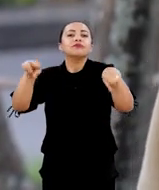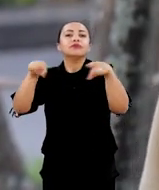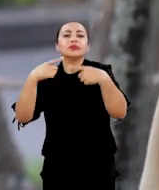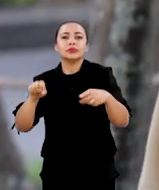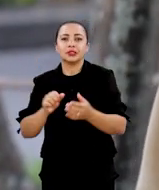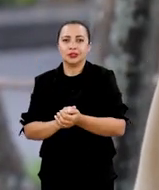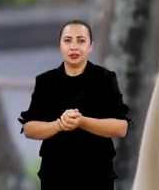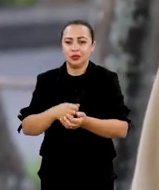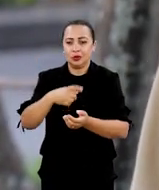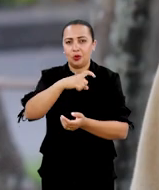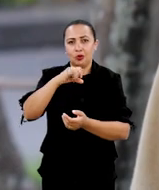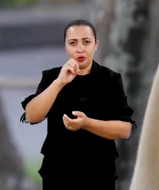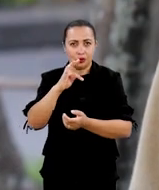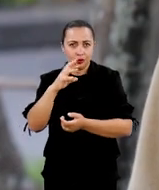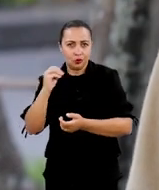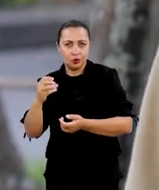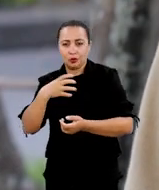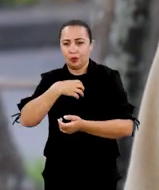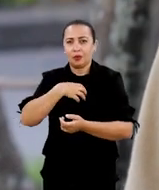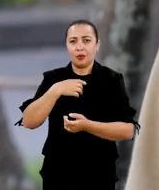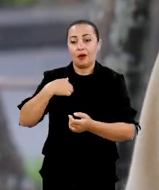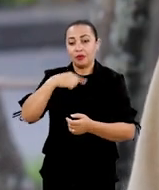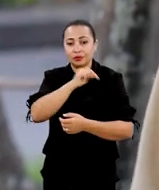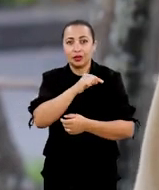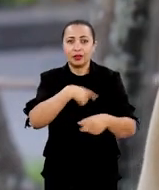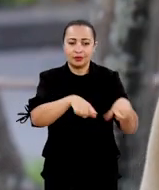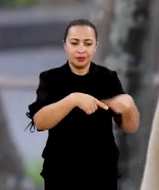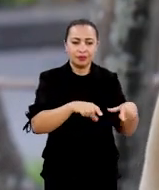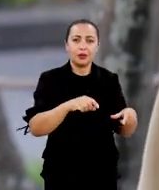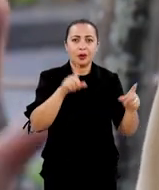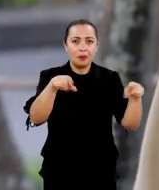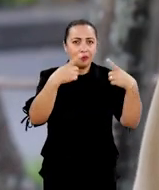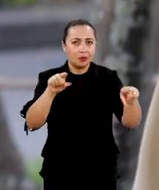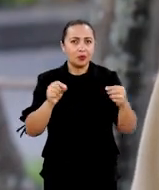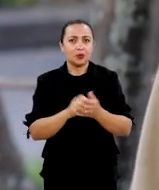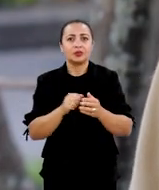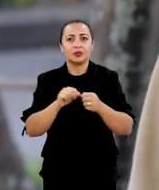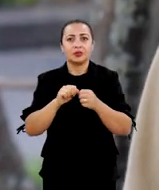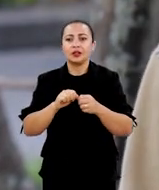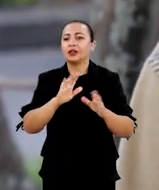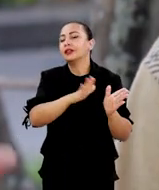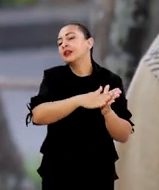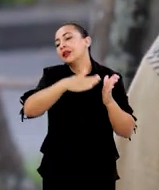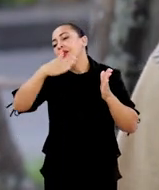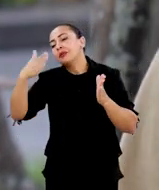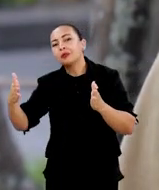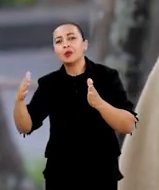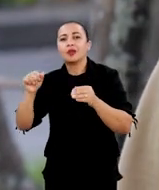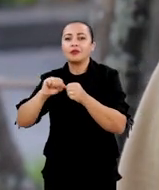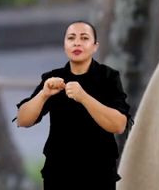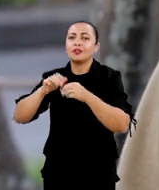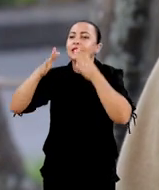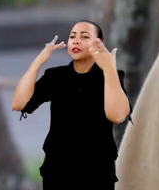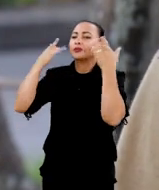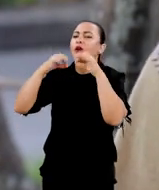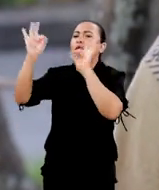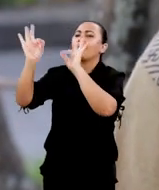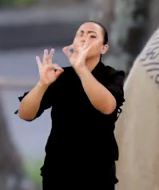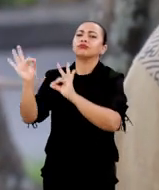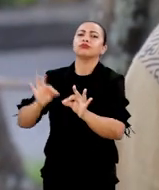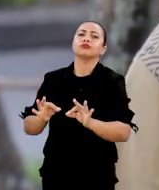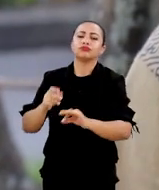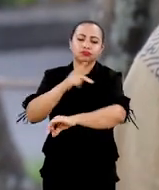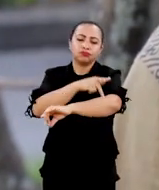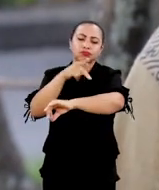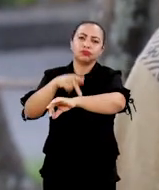Xisto Bahia. Então, eu vou estar ali trabalhando com as músicas que são atribuídas a Xisto e a partir disso eu monto um espetáculo